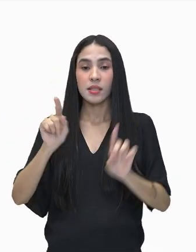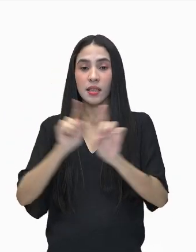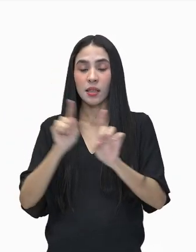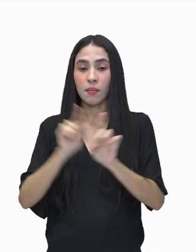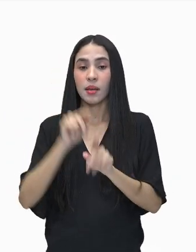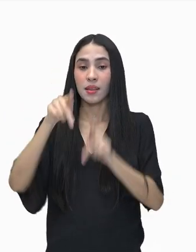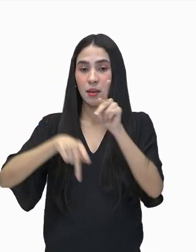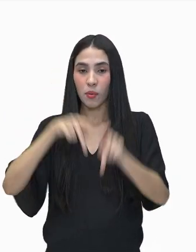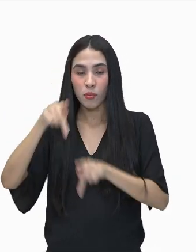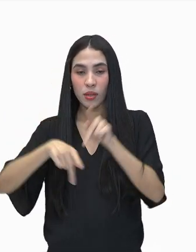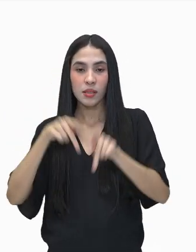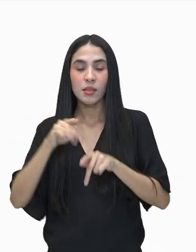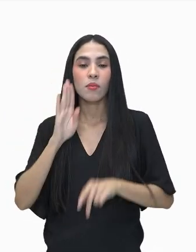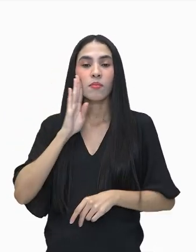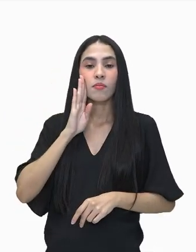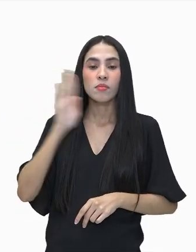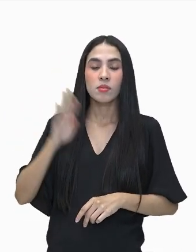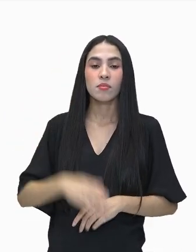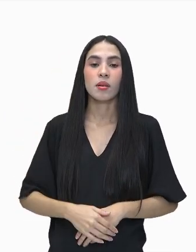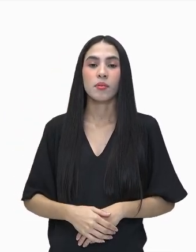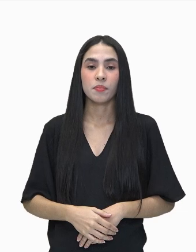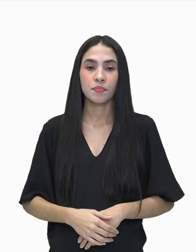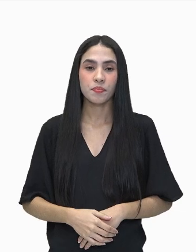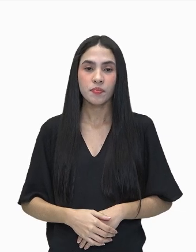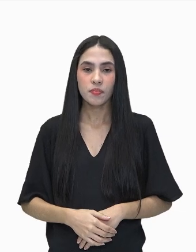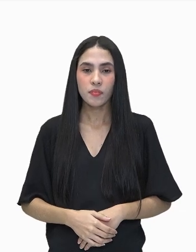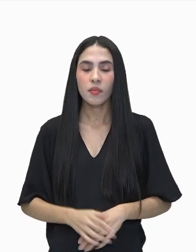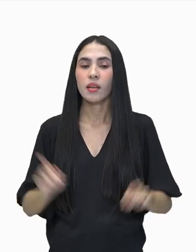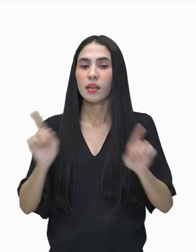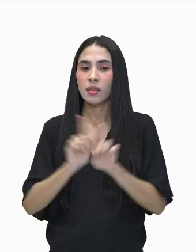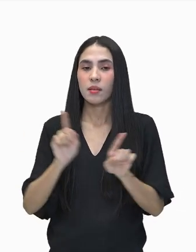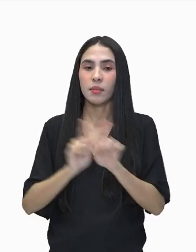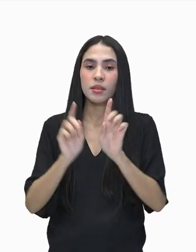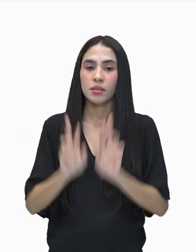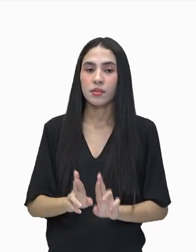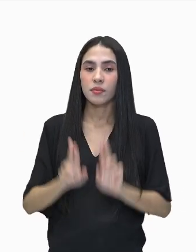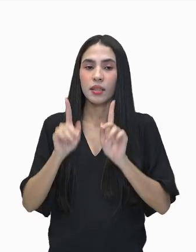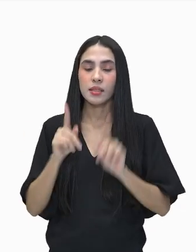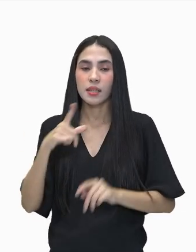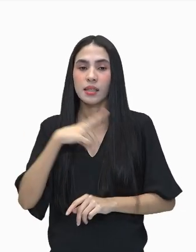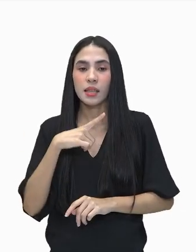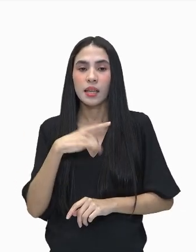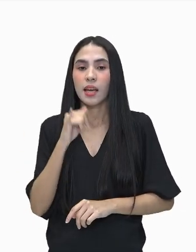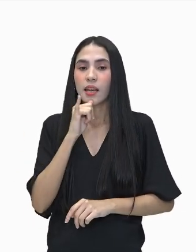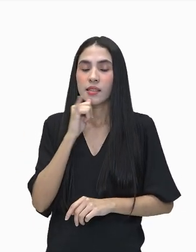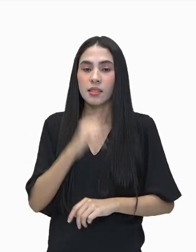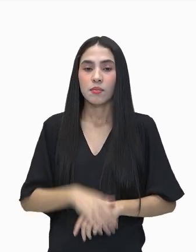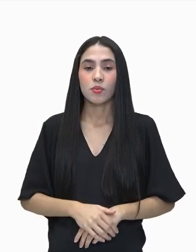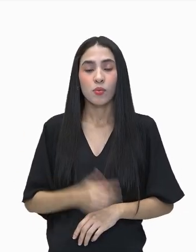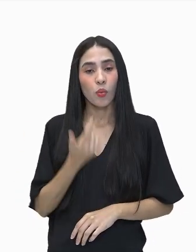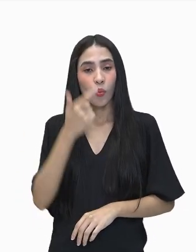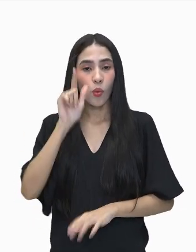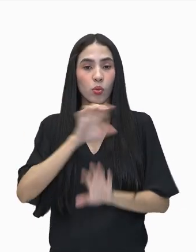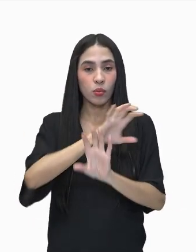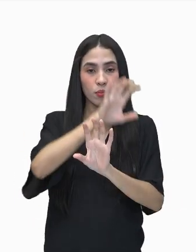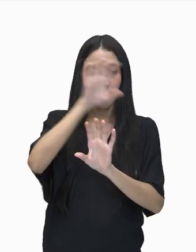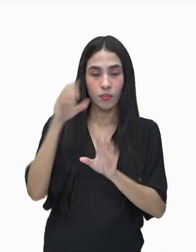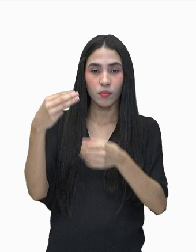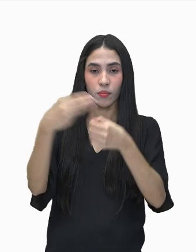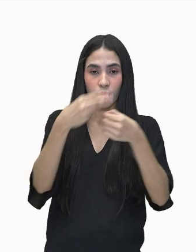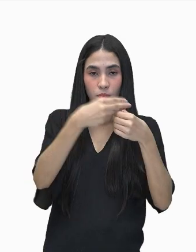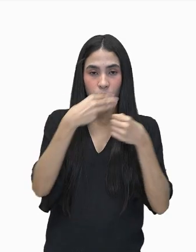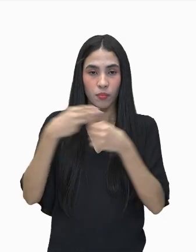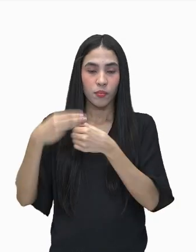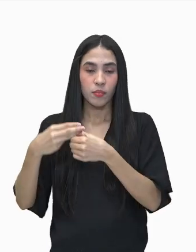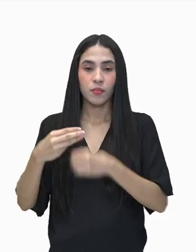população, inclusive, que nós temos concentrado aqui, e na diferença que nós temos para os demais municípios do estado.